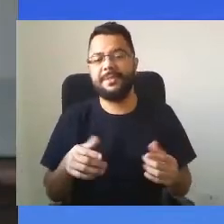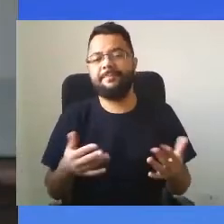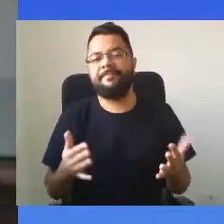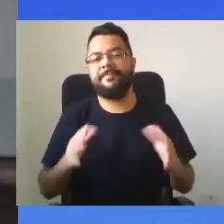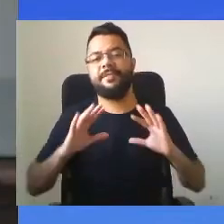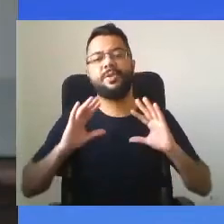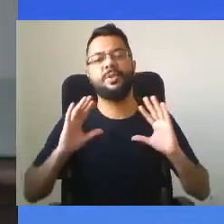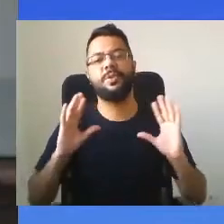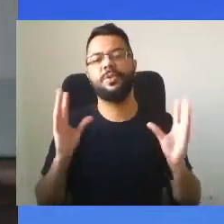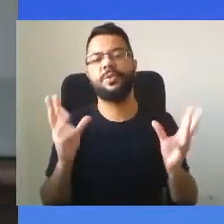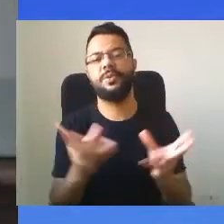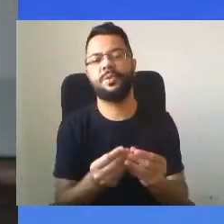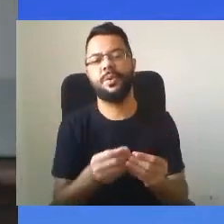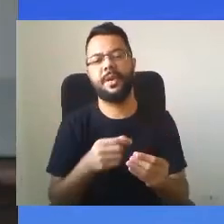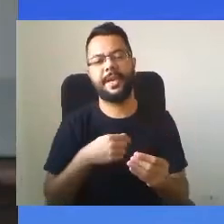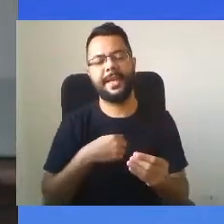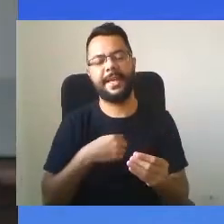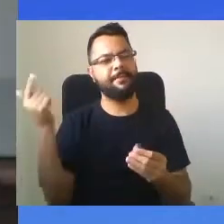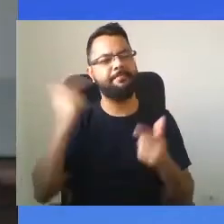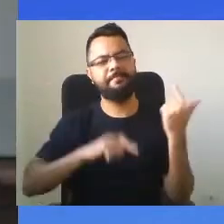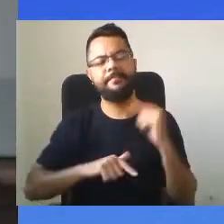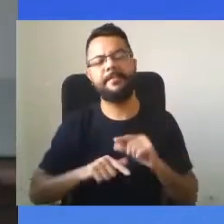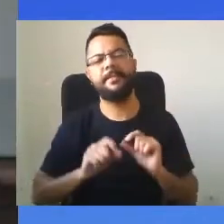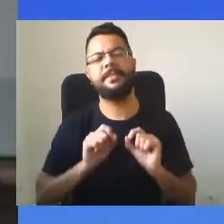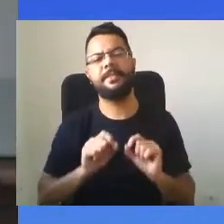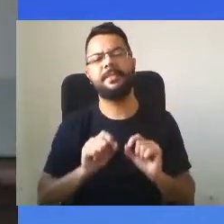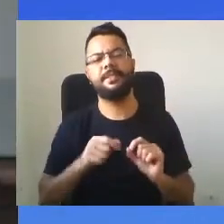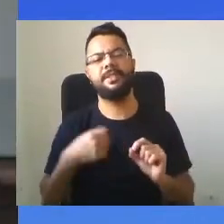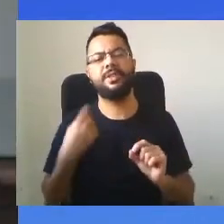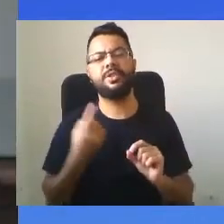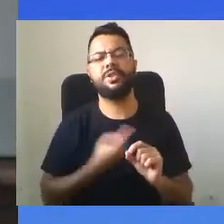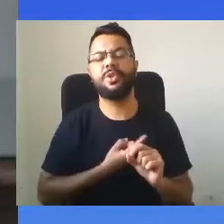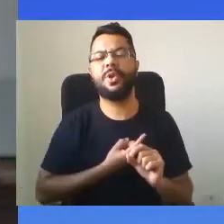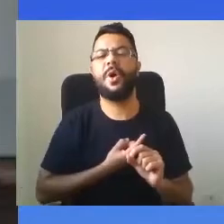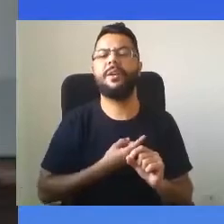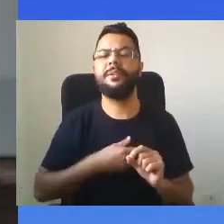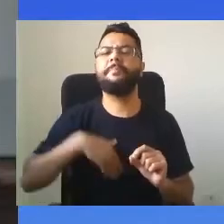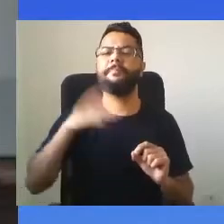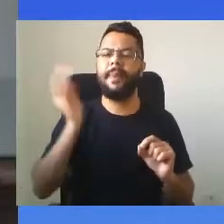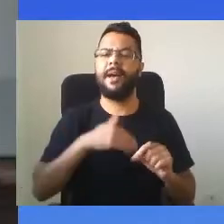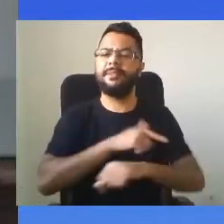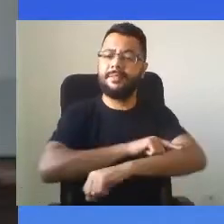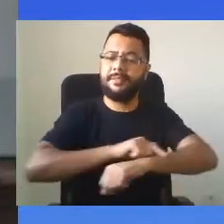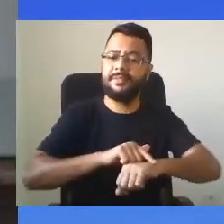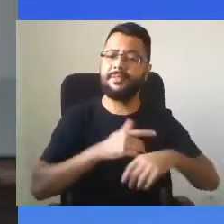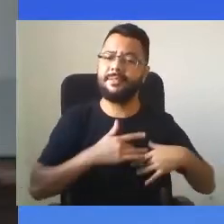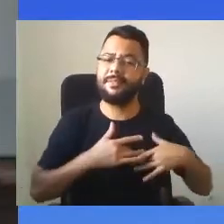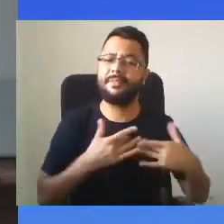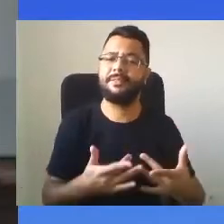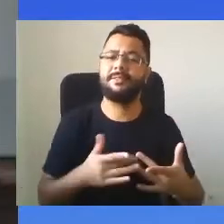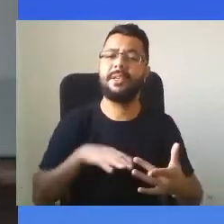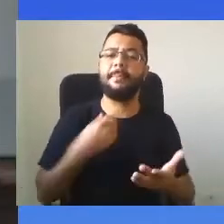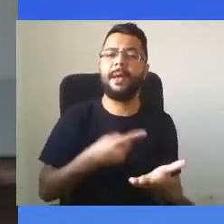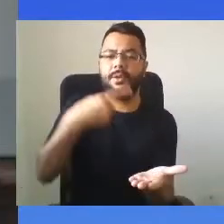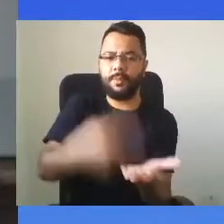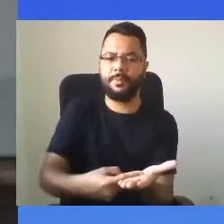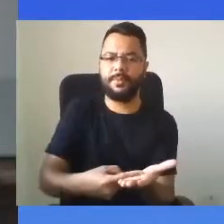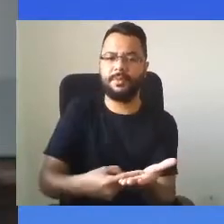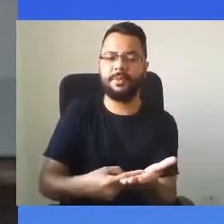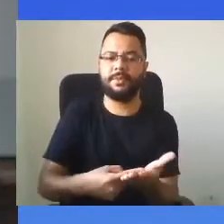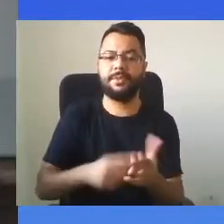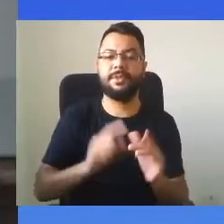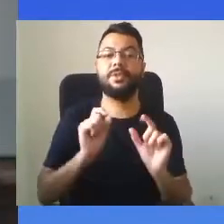jamais conseguimos. seremos mais generosos e muito mais comprometidos. Vamos